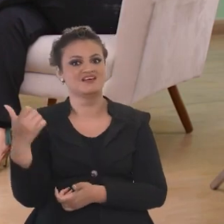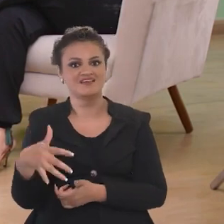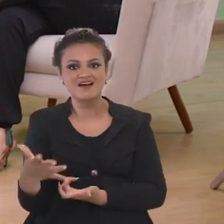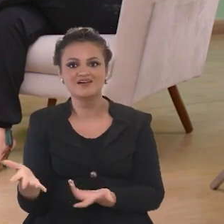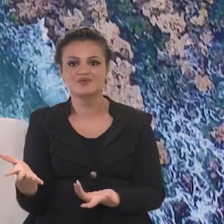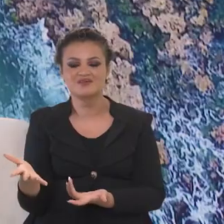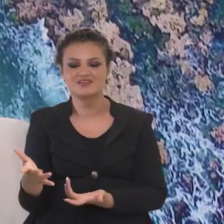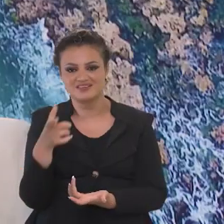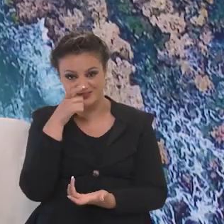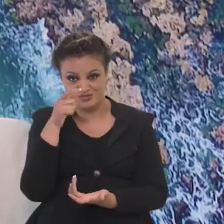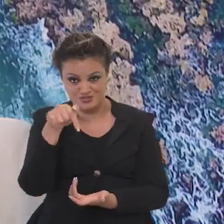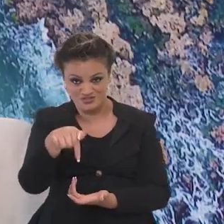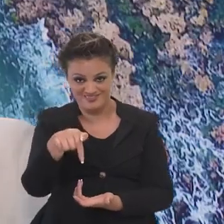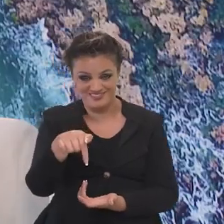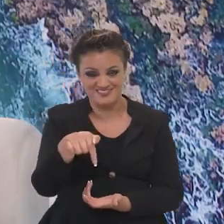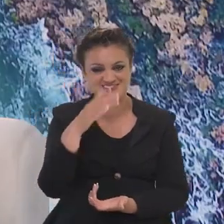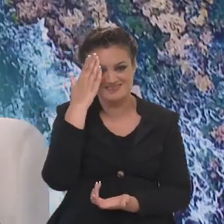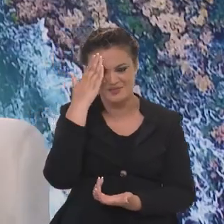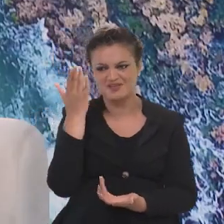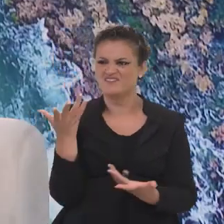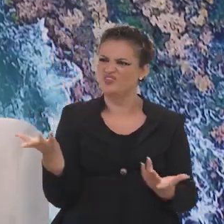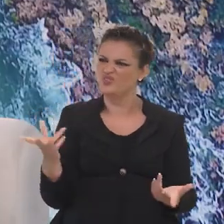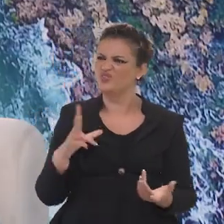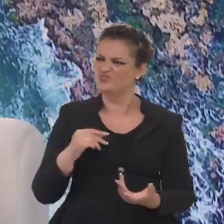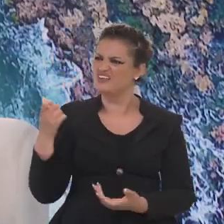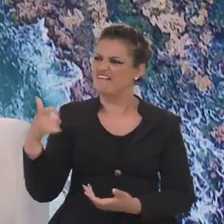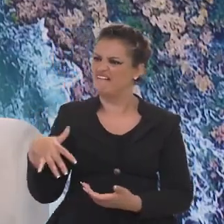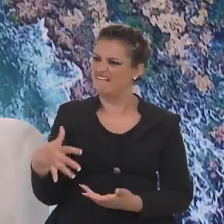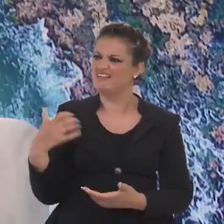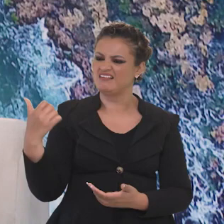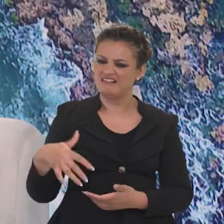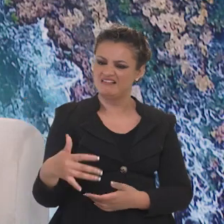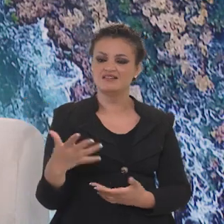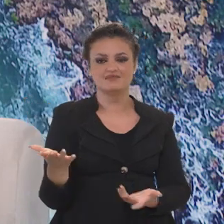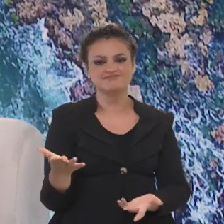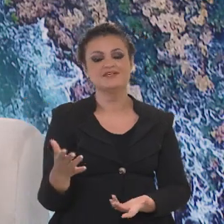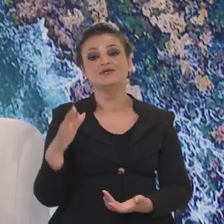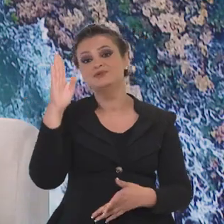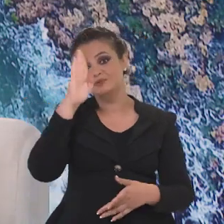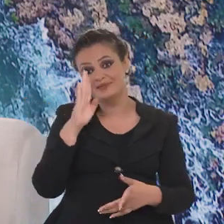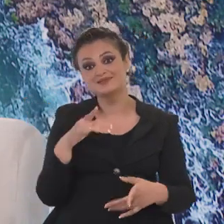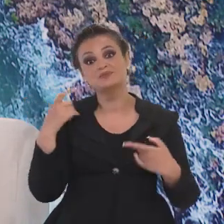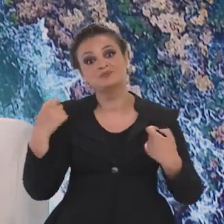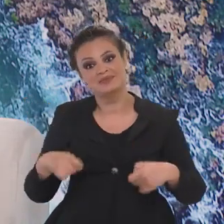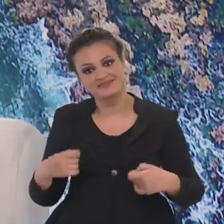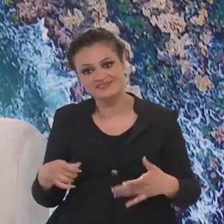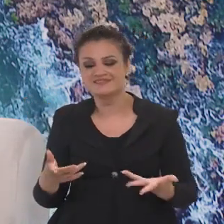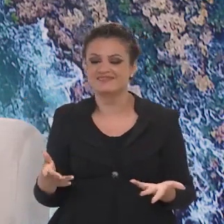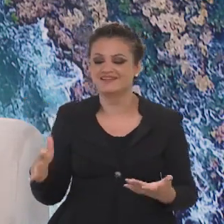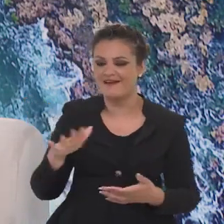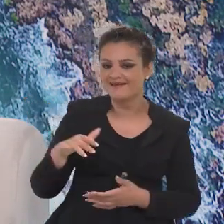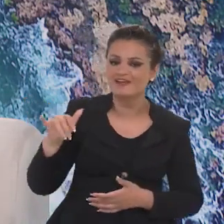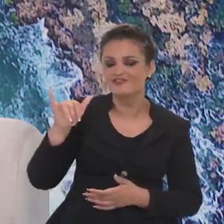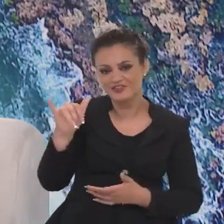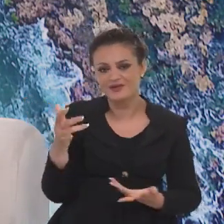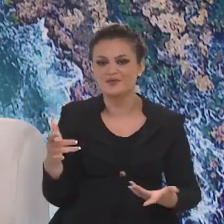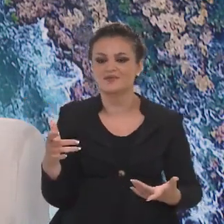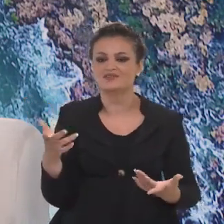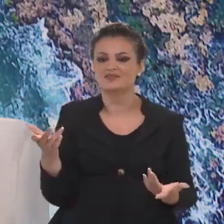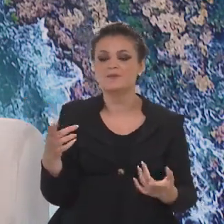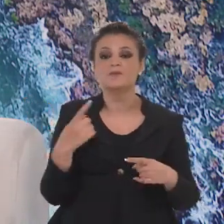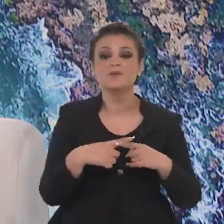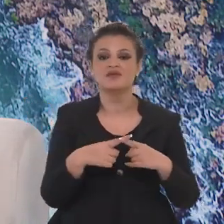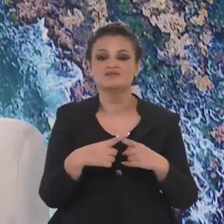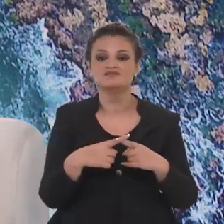cara. Quem está assistindo a gente em casa, ou está falando isso, mas passagem aérea é muito cara. E o Brasil depende muito da passagem aérea, depende